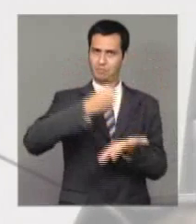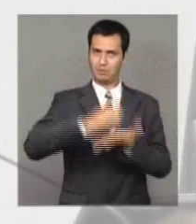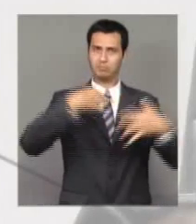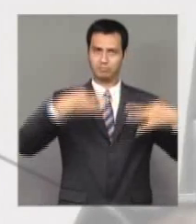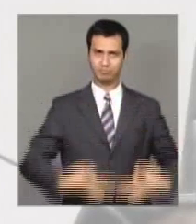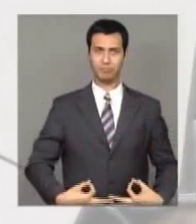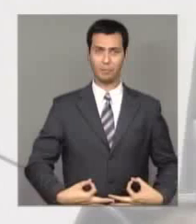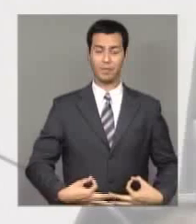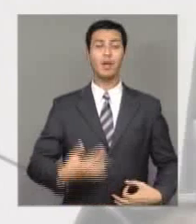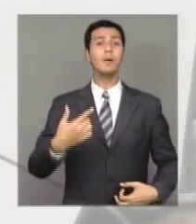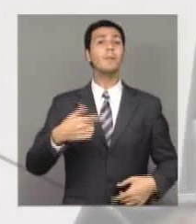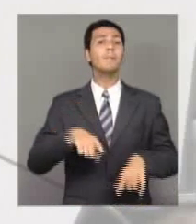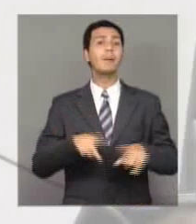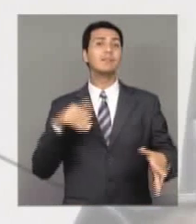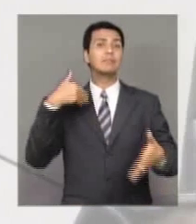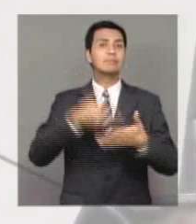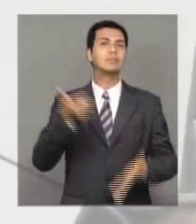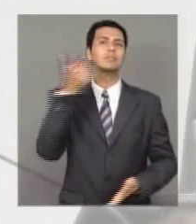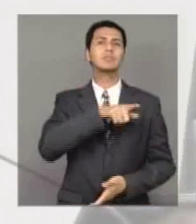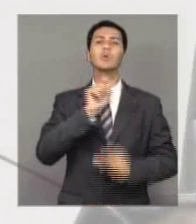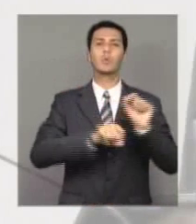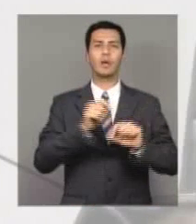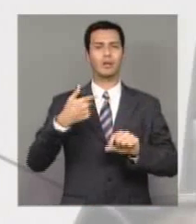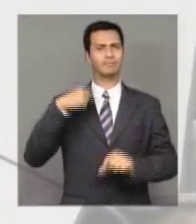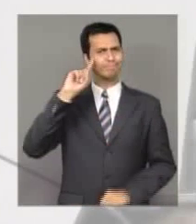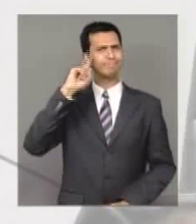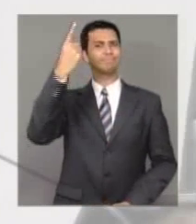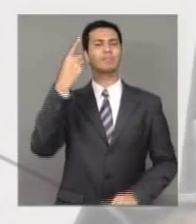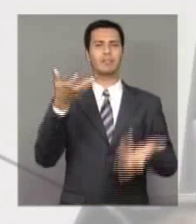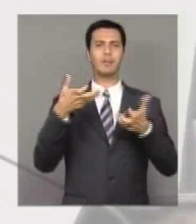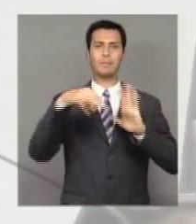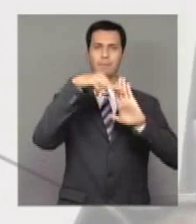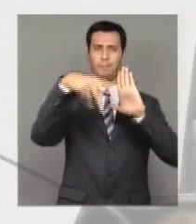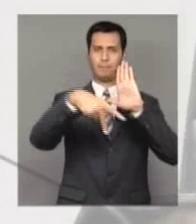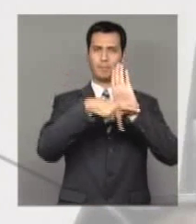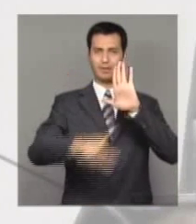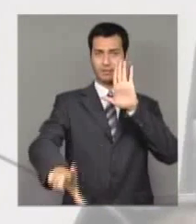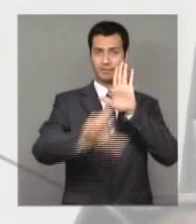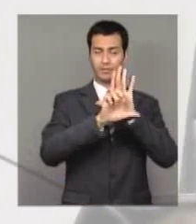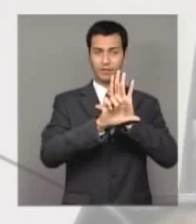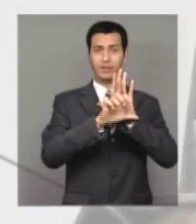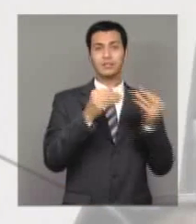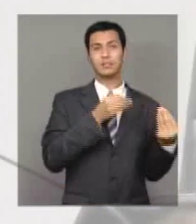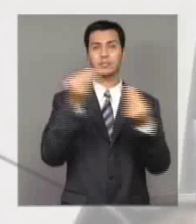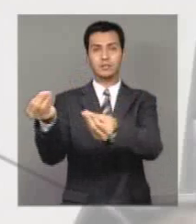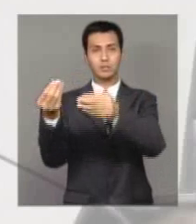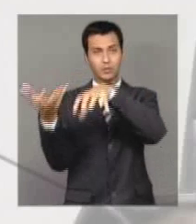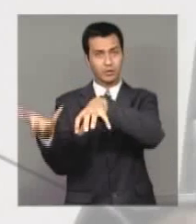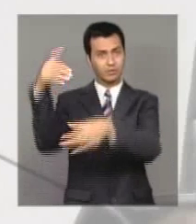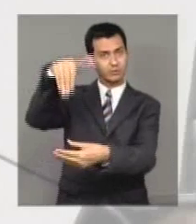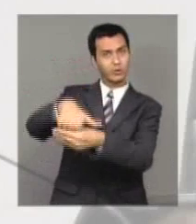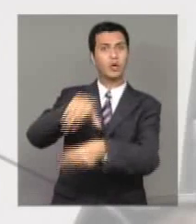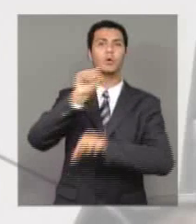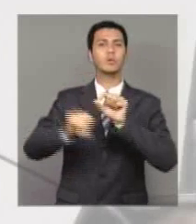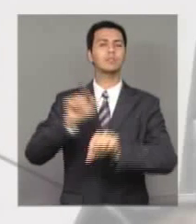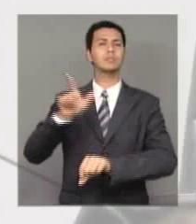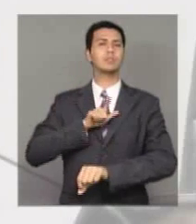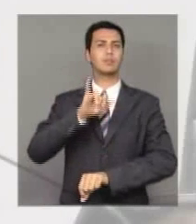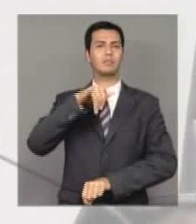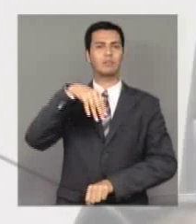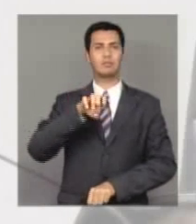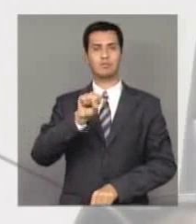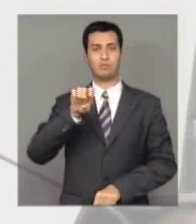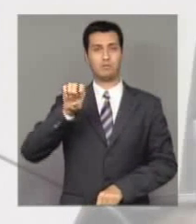Luciano, eu enviei ao Congresso Nacional uma medida provisória que corta pela metade a contribuição